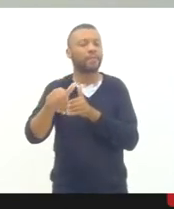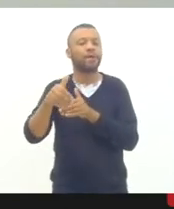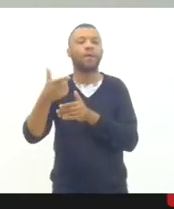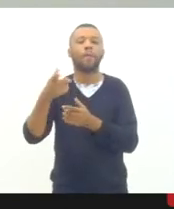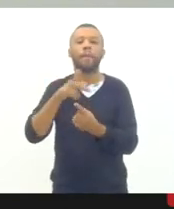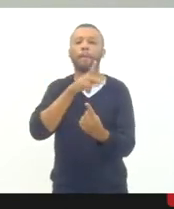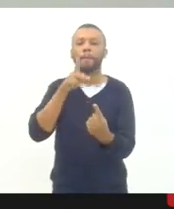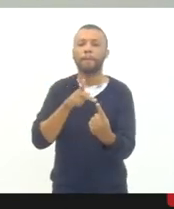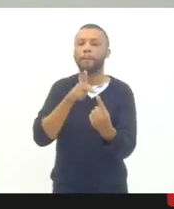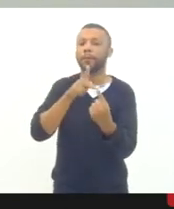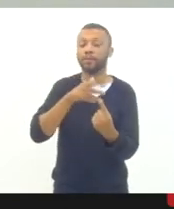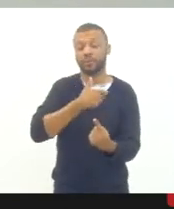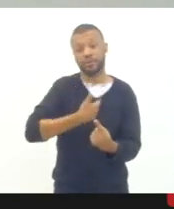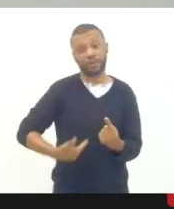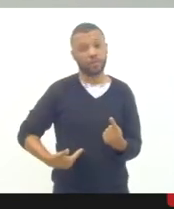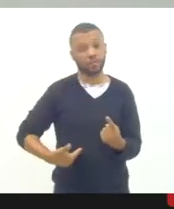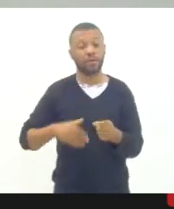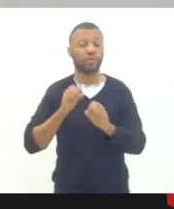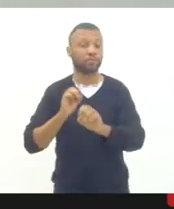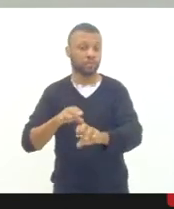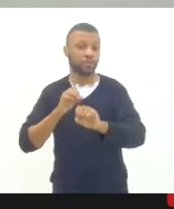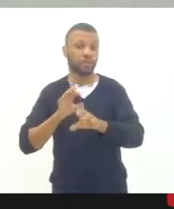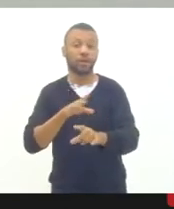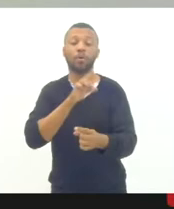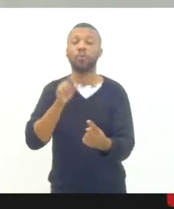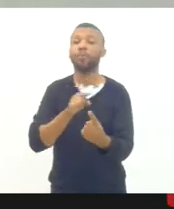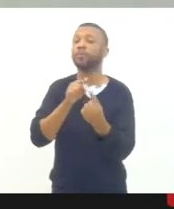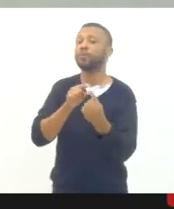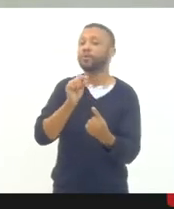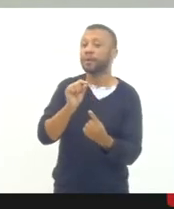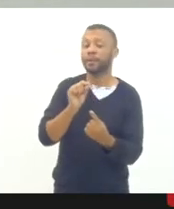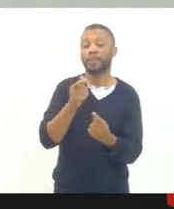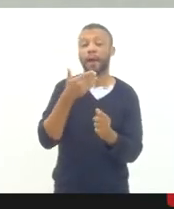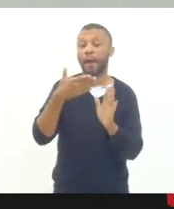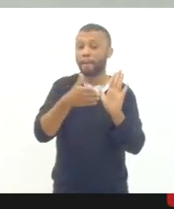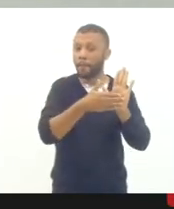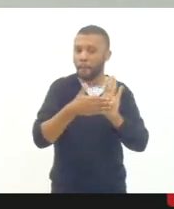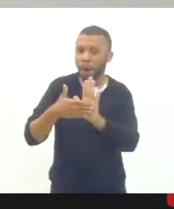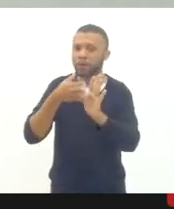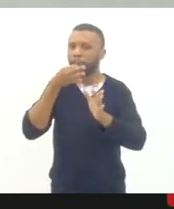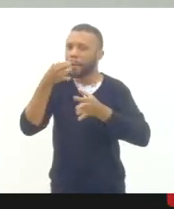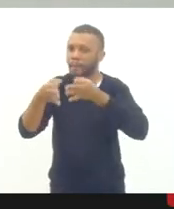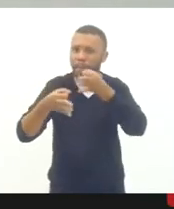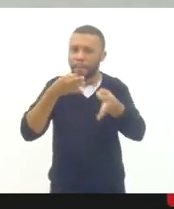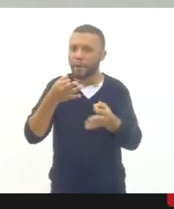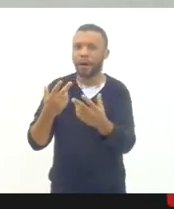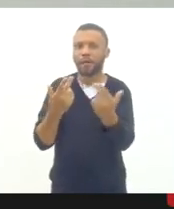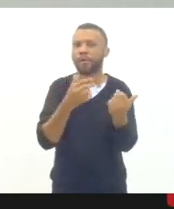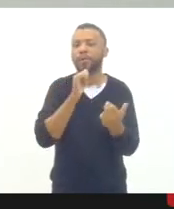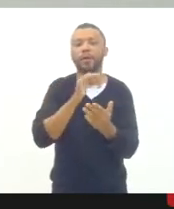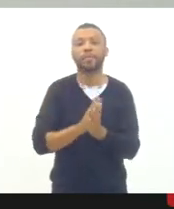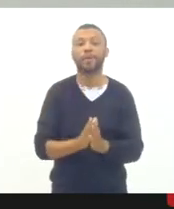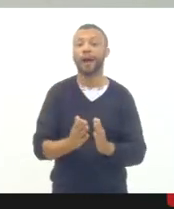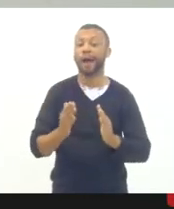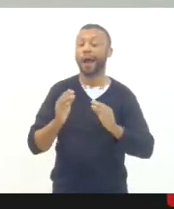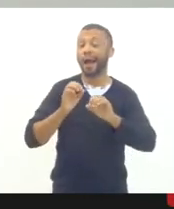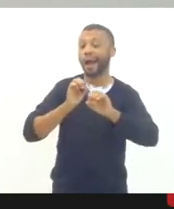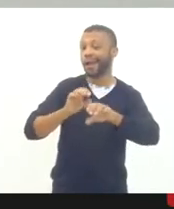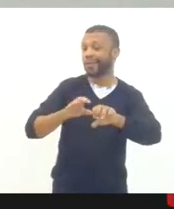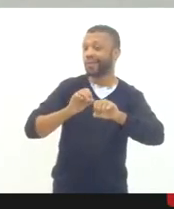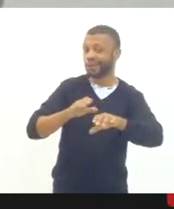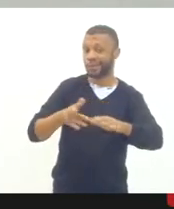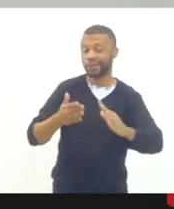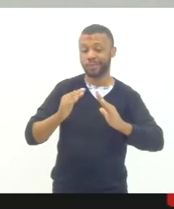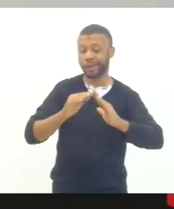plano estadual de educação para que outras propostas, como a educação domiciliar, como a